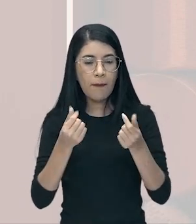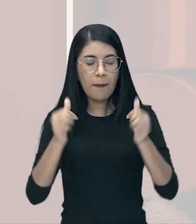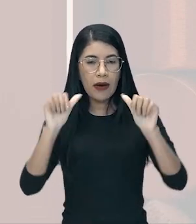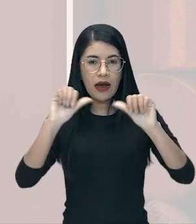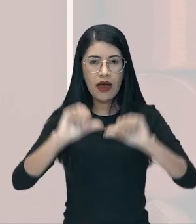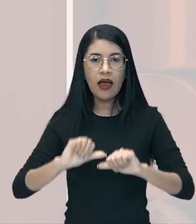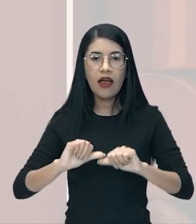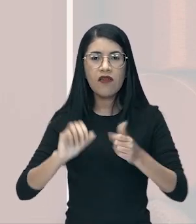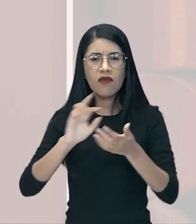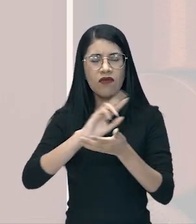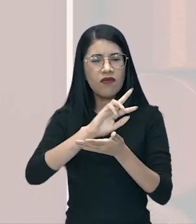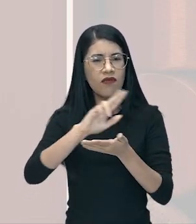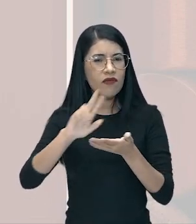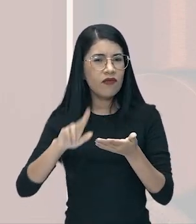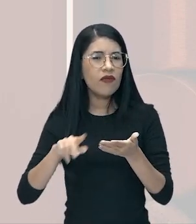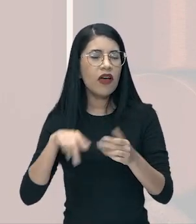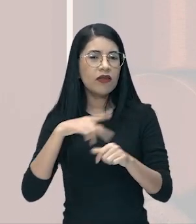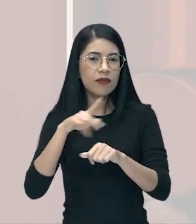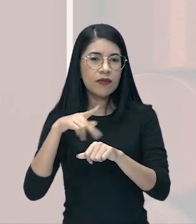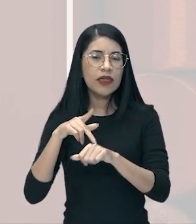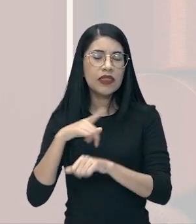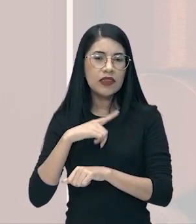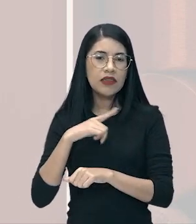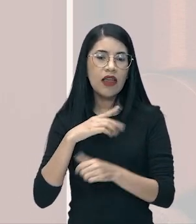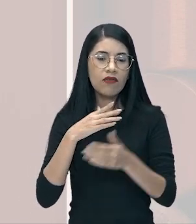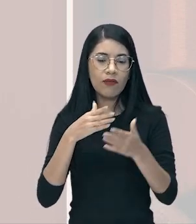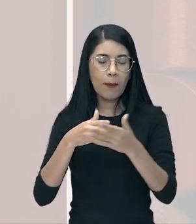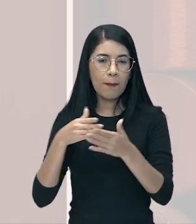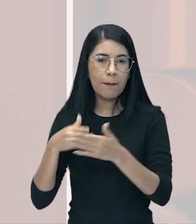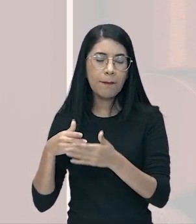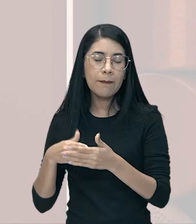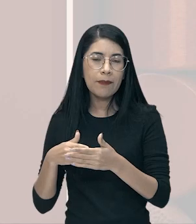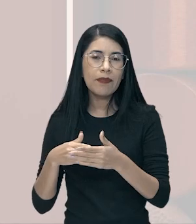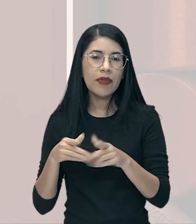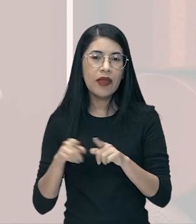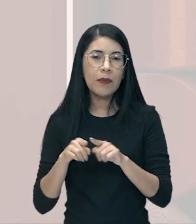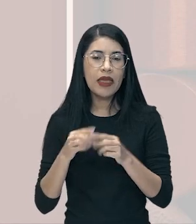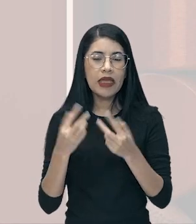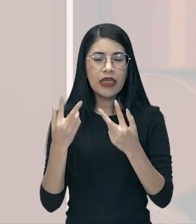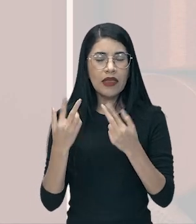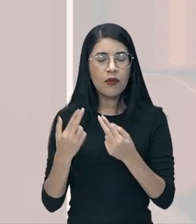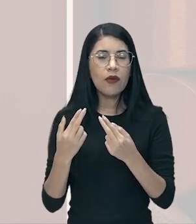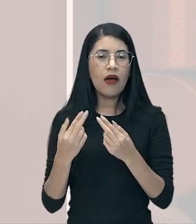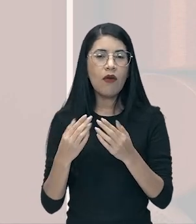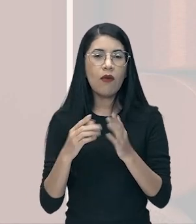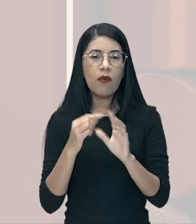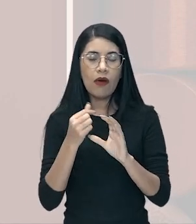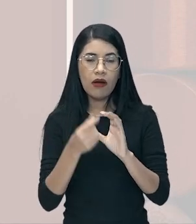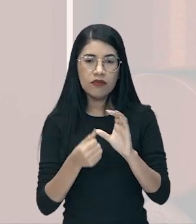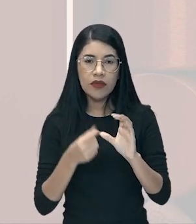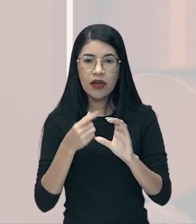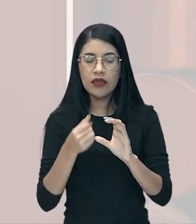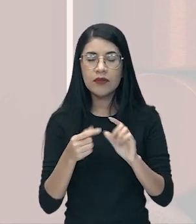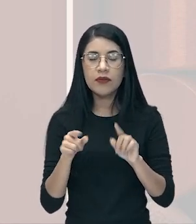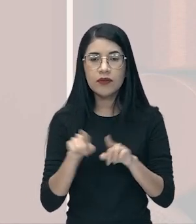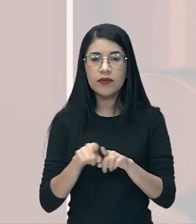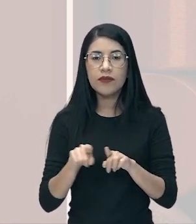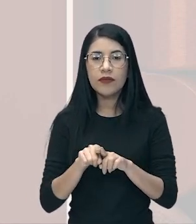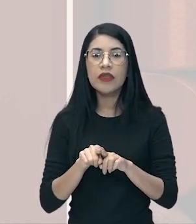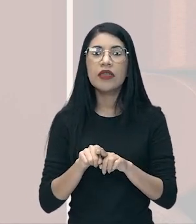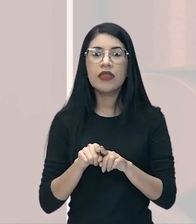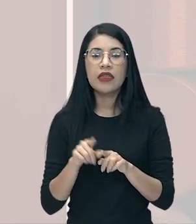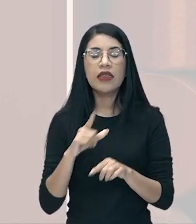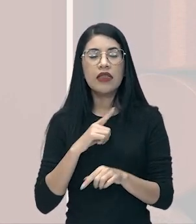foram atingidos diretamente, vários países que tinham como estilo econômico o capitalismo tiveram